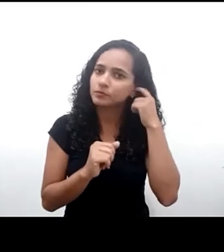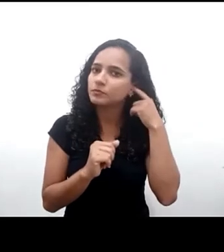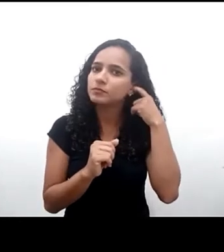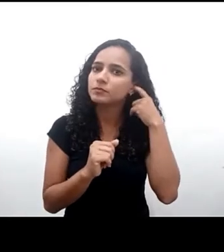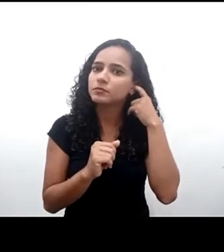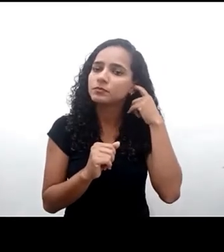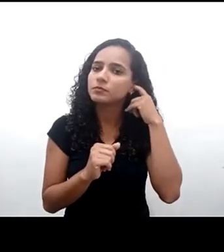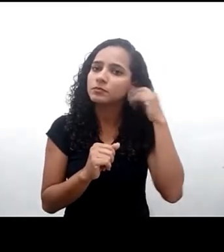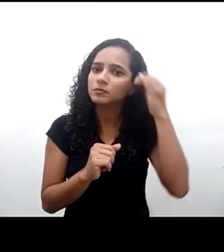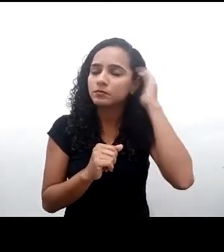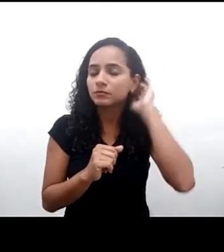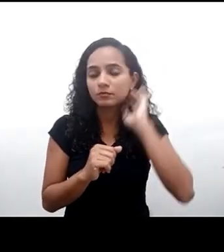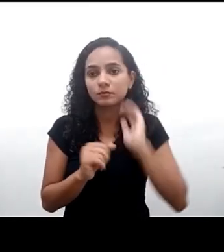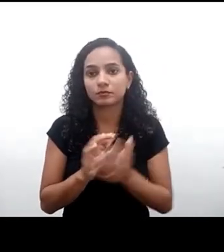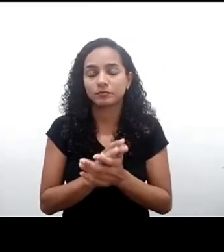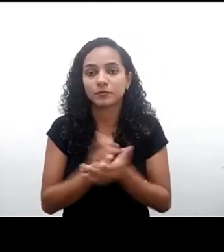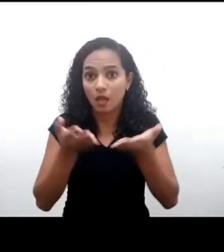Nesse sentido,